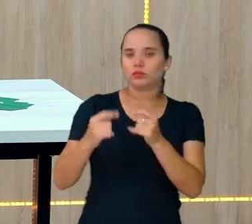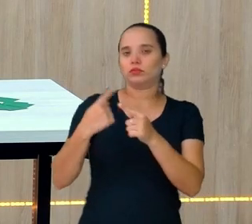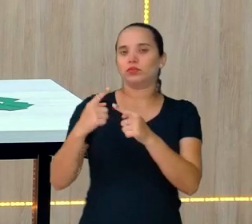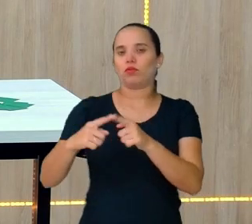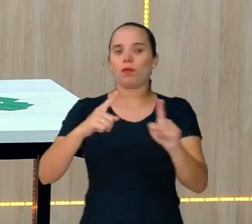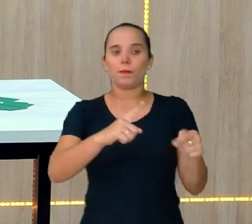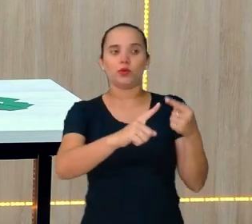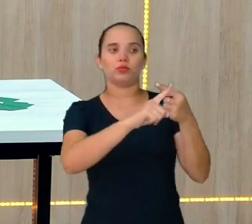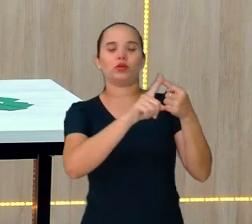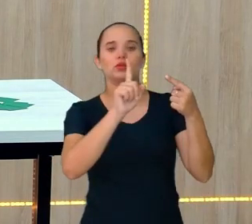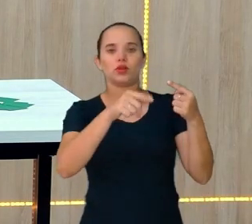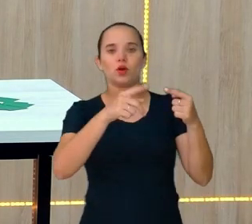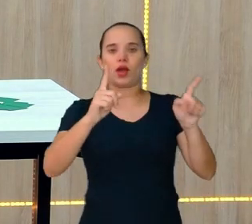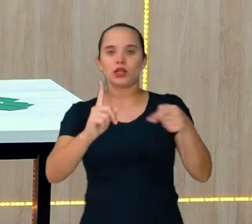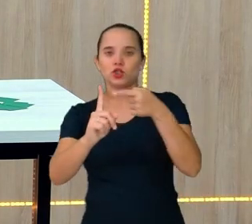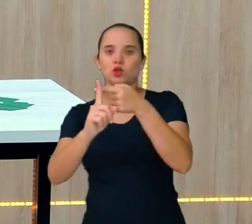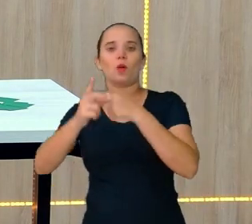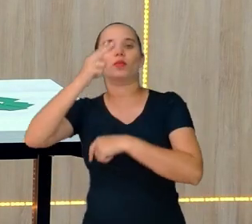mesmo valor.